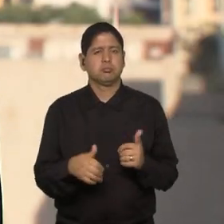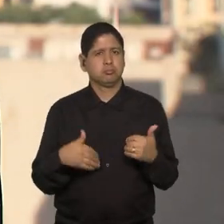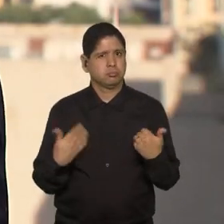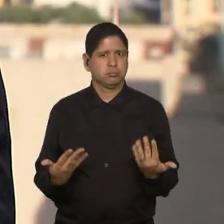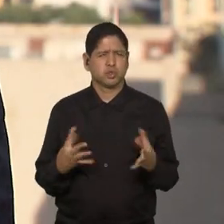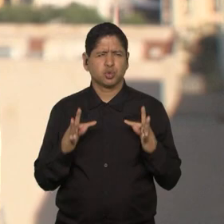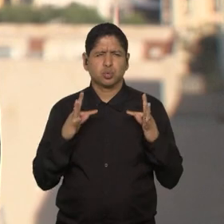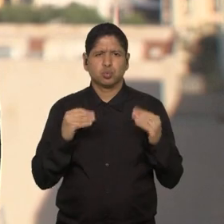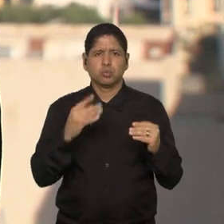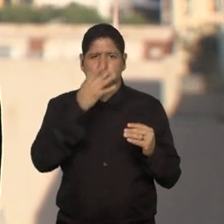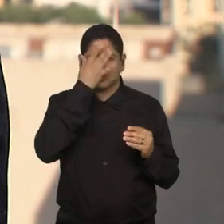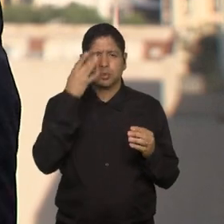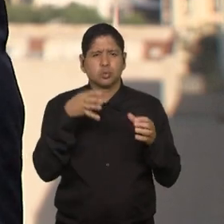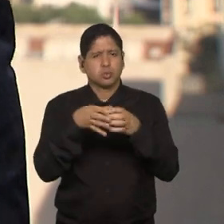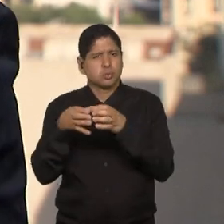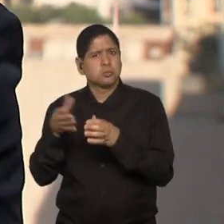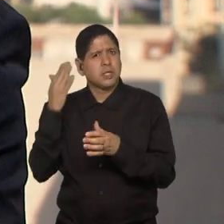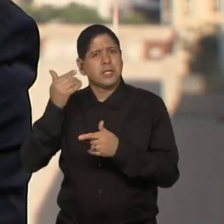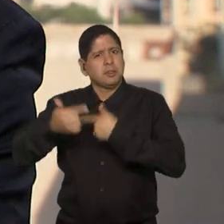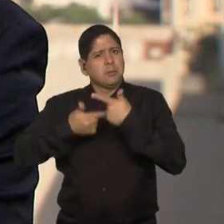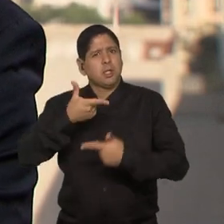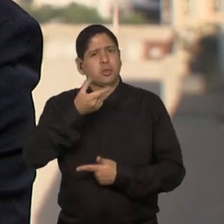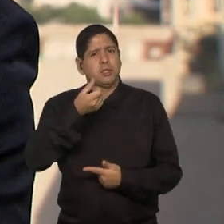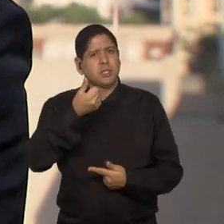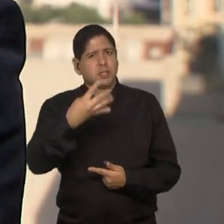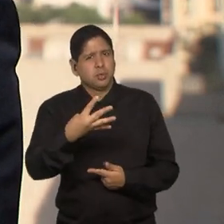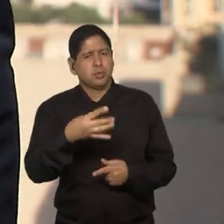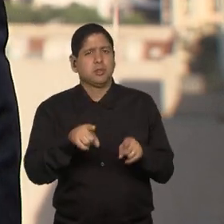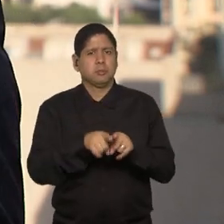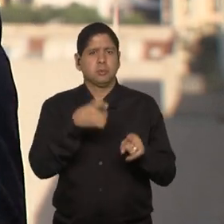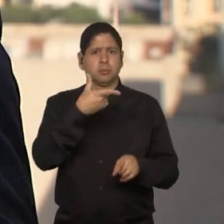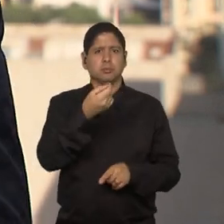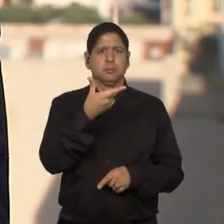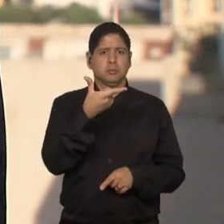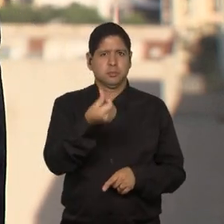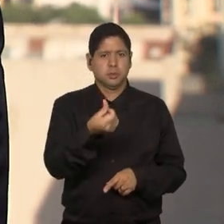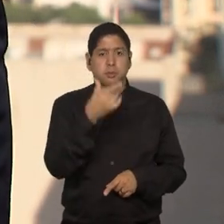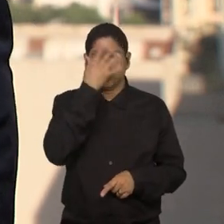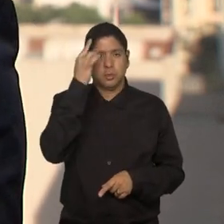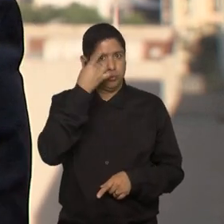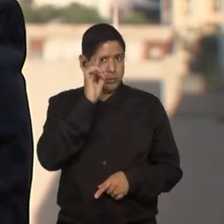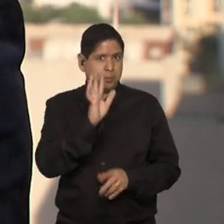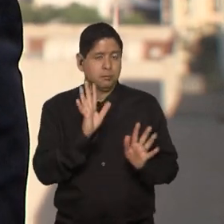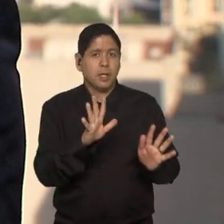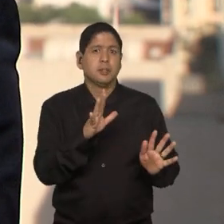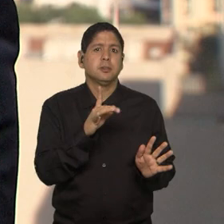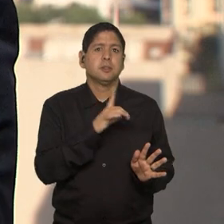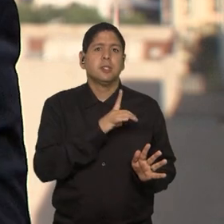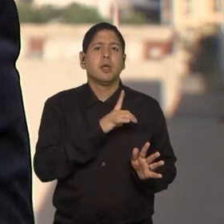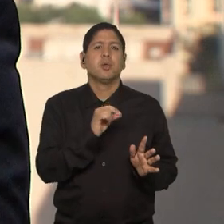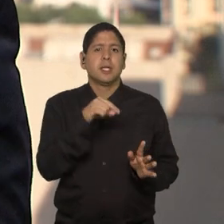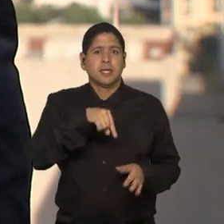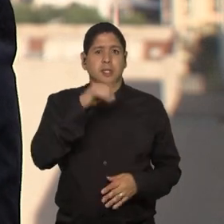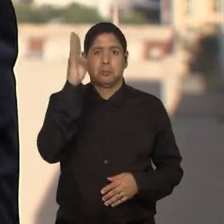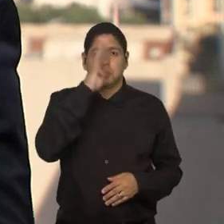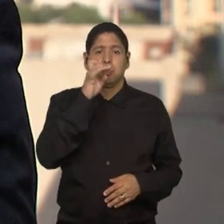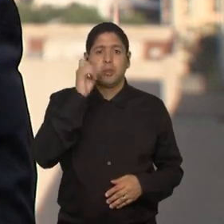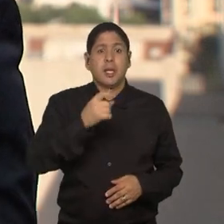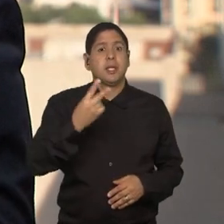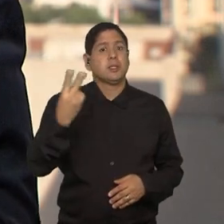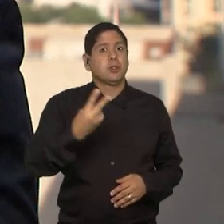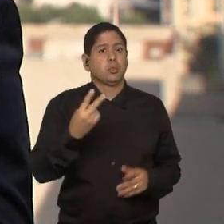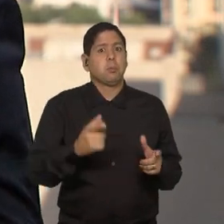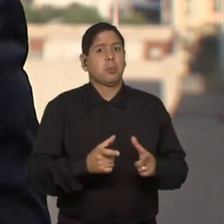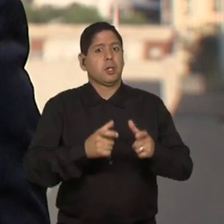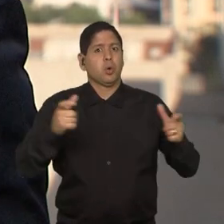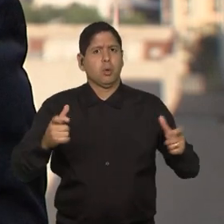todo esse pessoal que trabalhou em 2014 e 2026, muitas pessoas não sabem, mas o Brasil foi a segunda